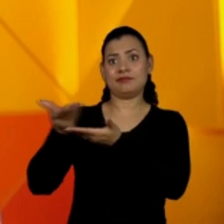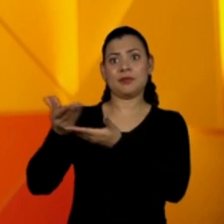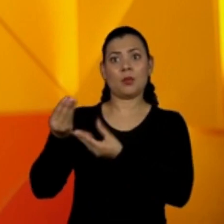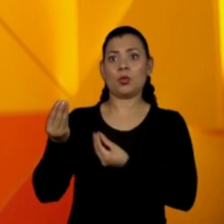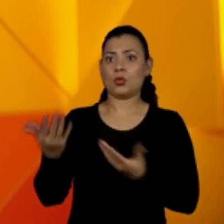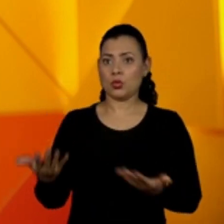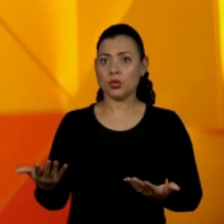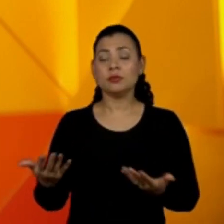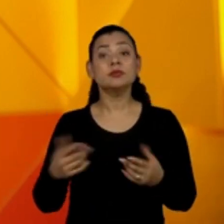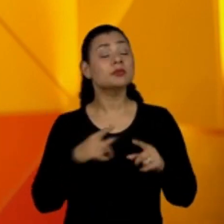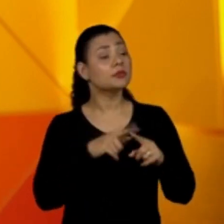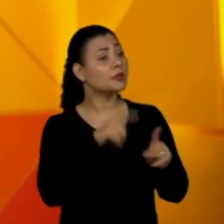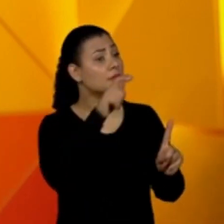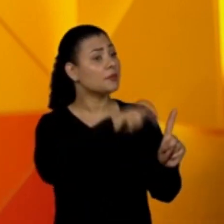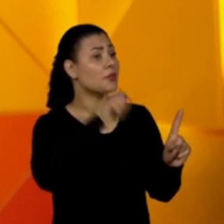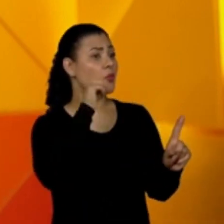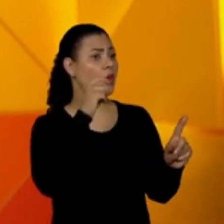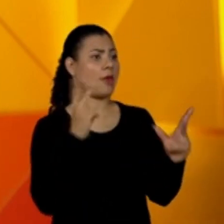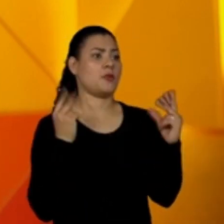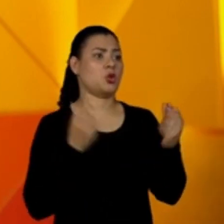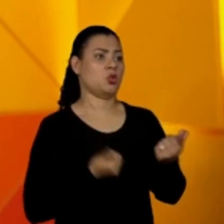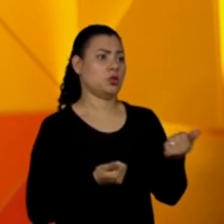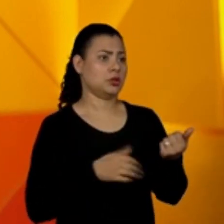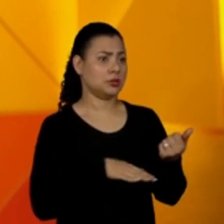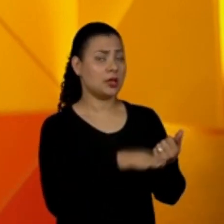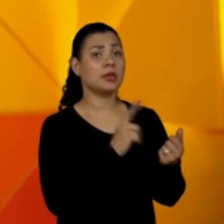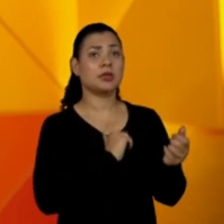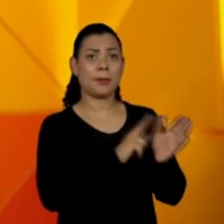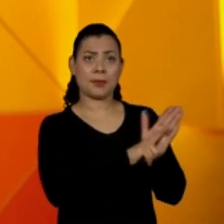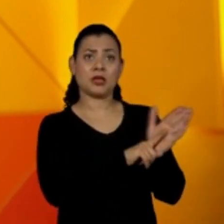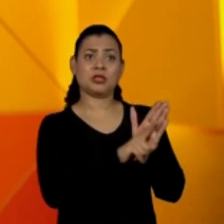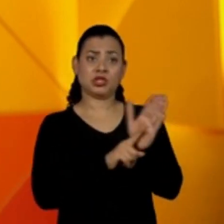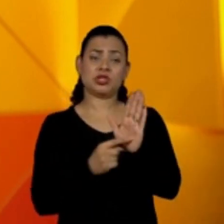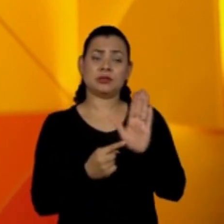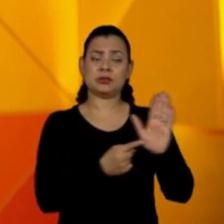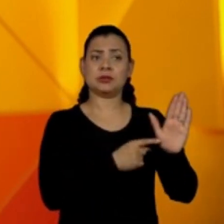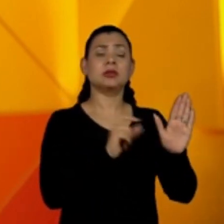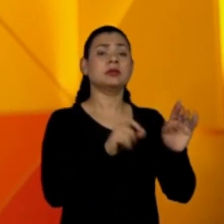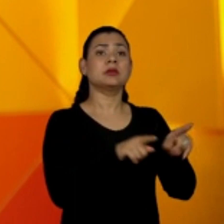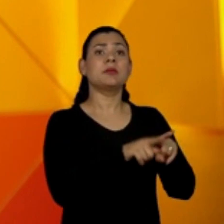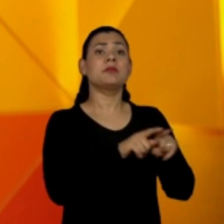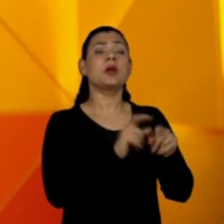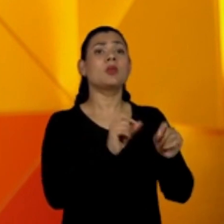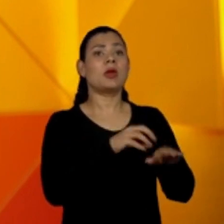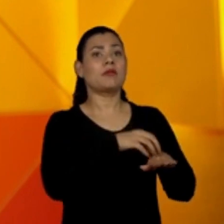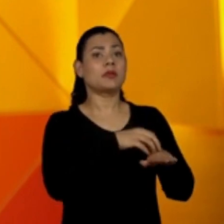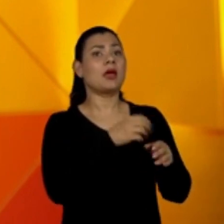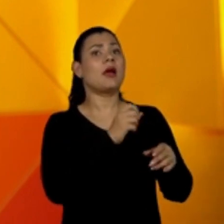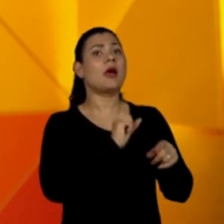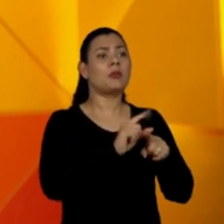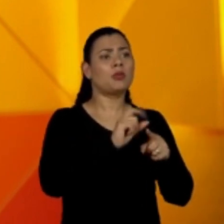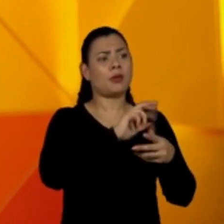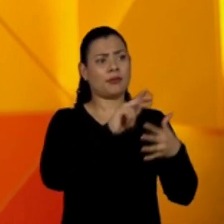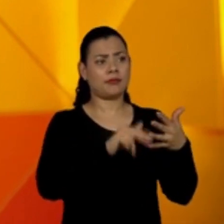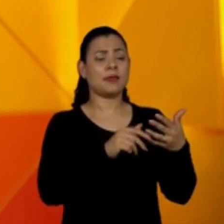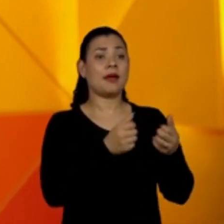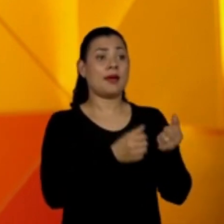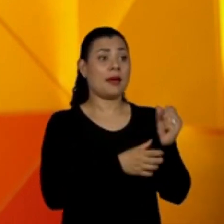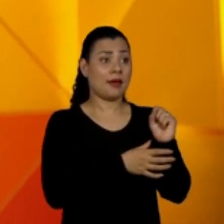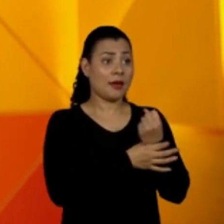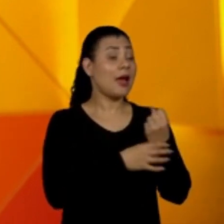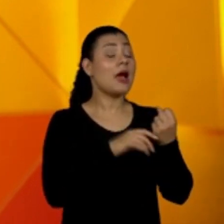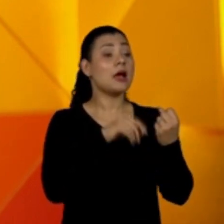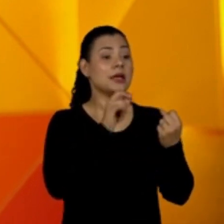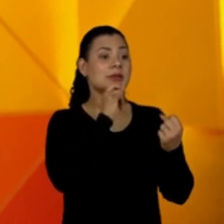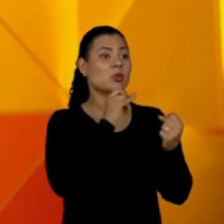ela é uma mulher naquele posto. Existem pesquisas feitas por seguradoras de veículos que apontam que as mulheres costumam ser